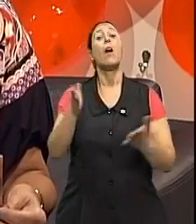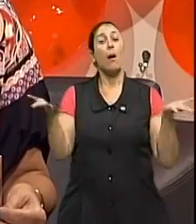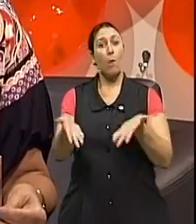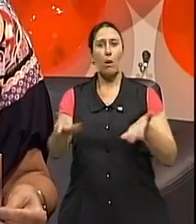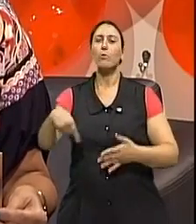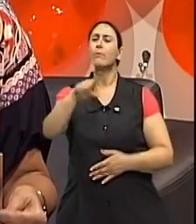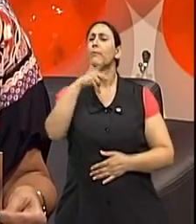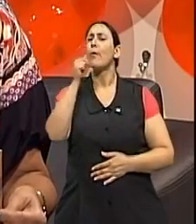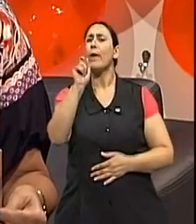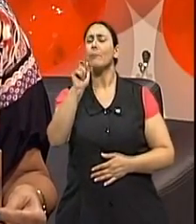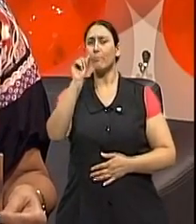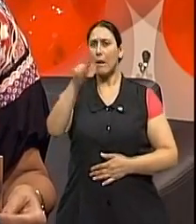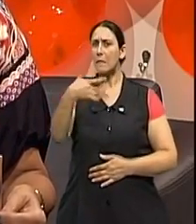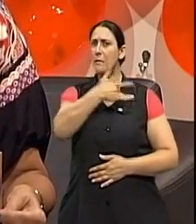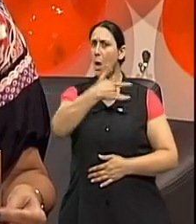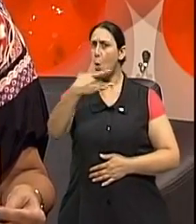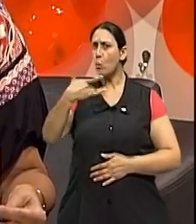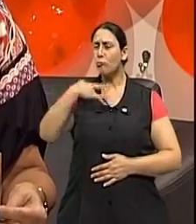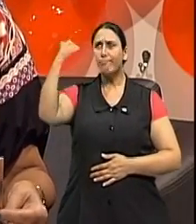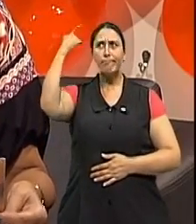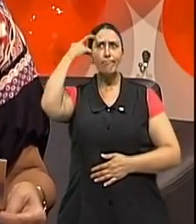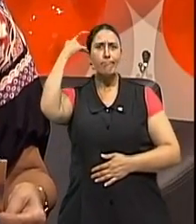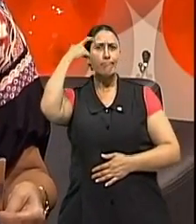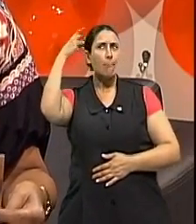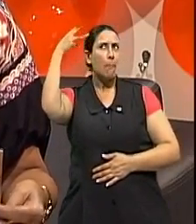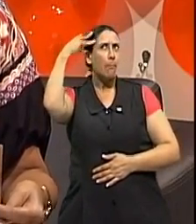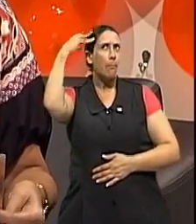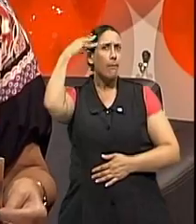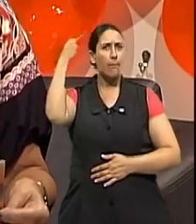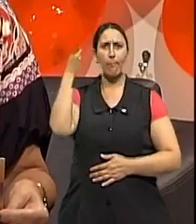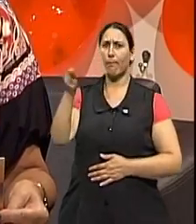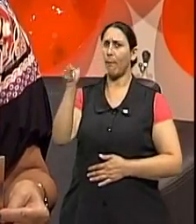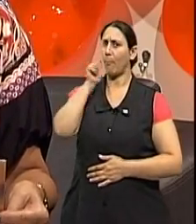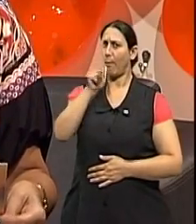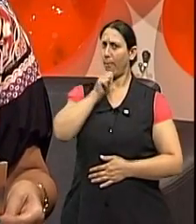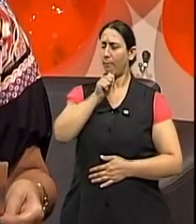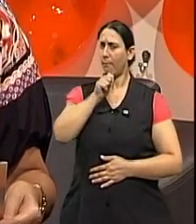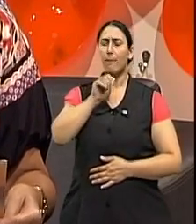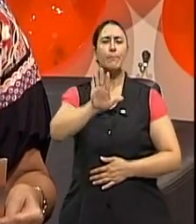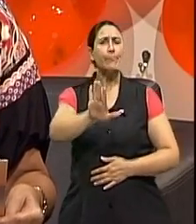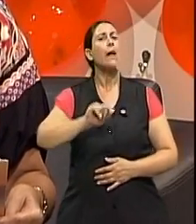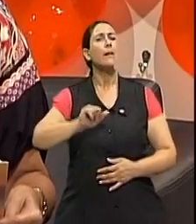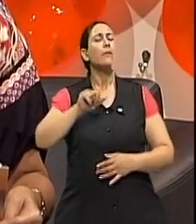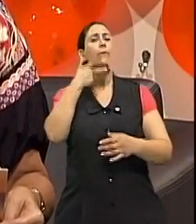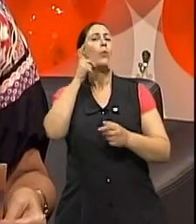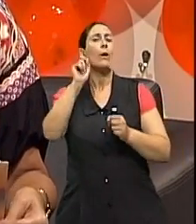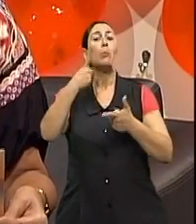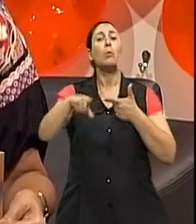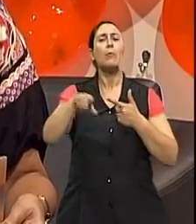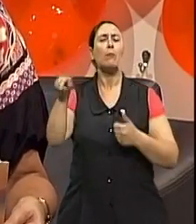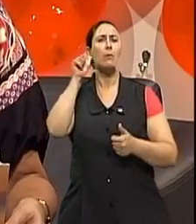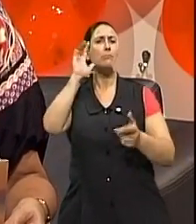sobre a saúde mental da mulher. Alguns dos assuntos que vamos discutir hoje vão tratar sobre os problemas de humor,